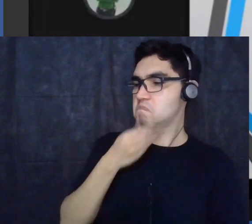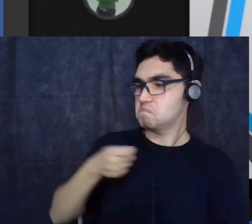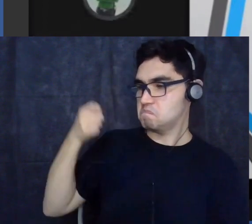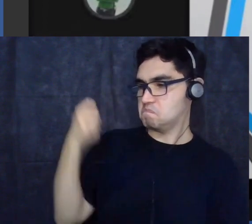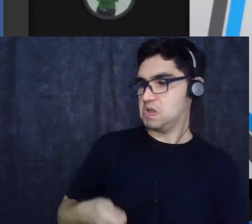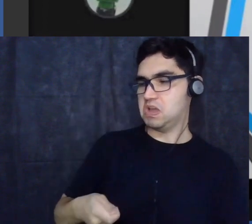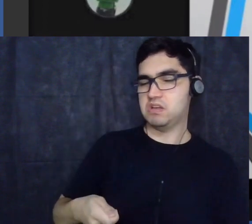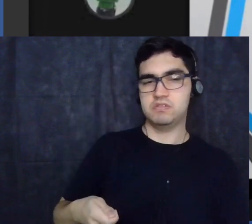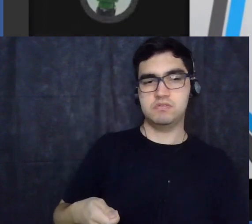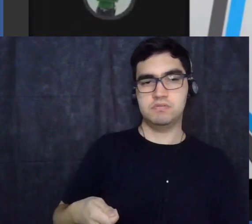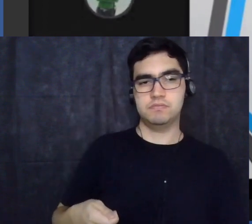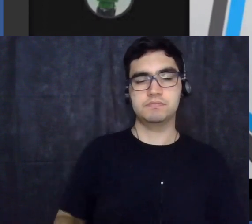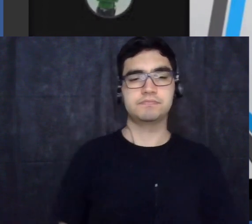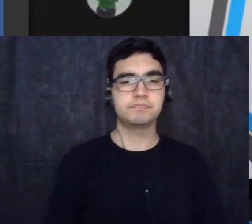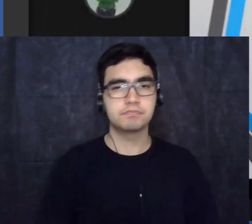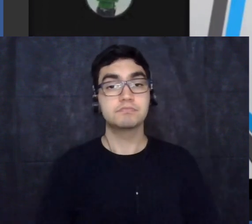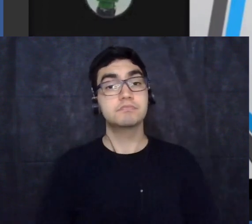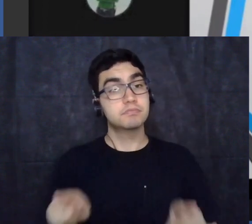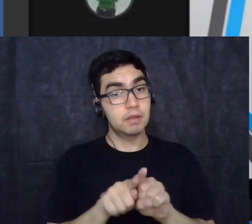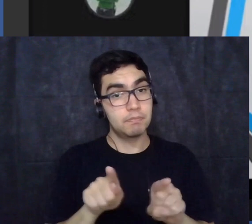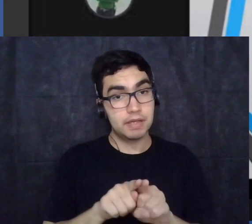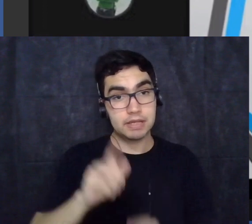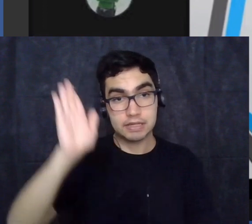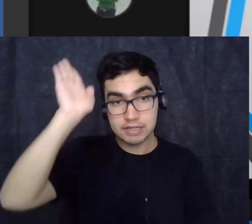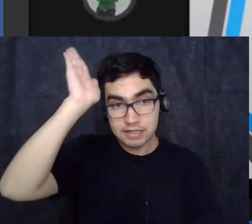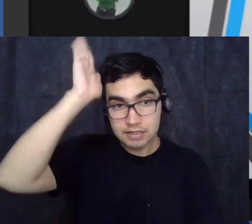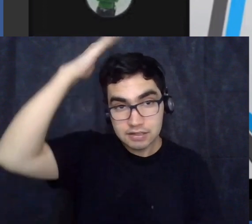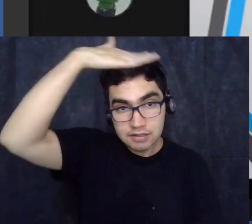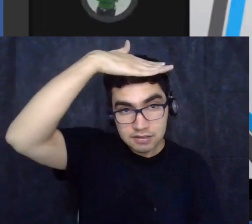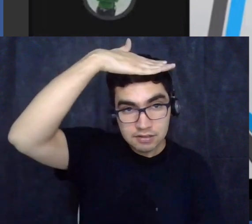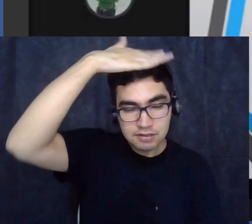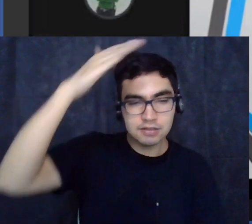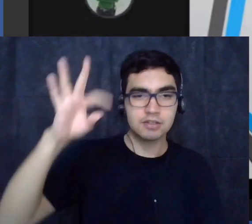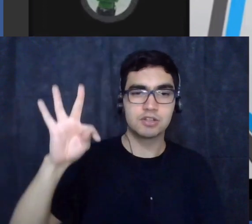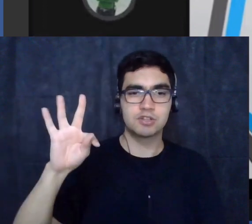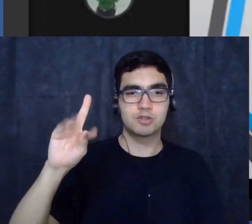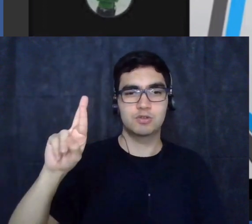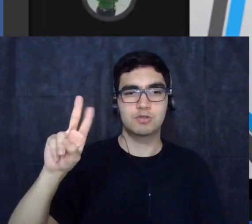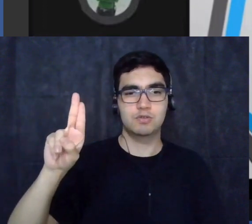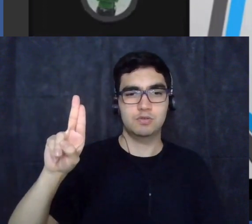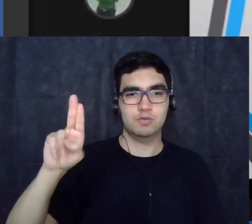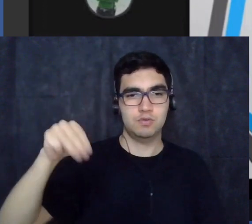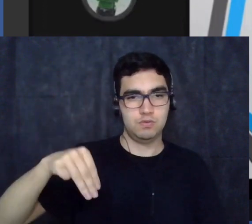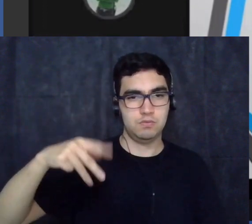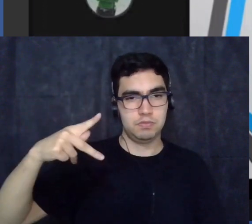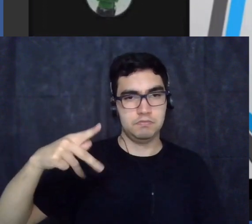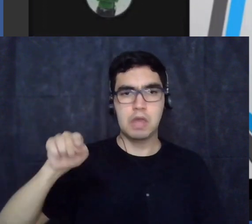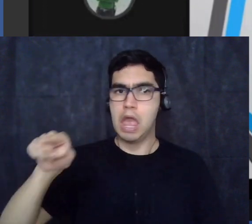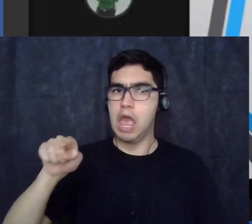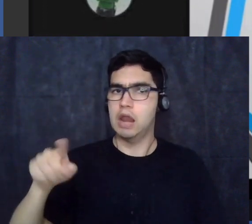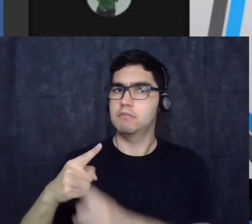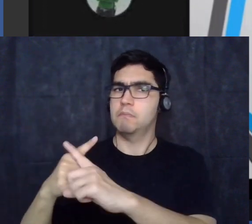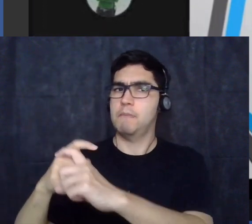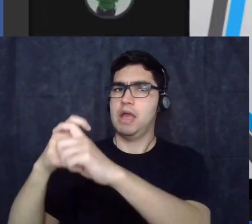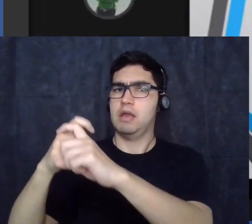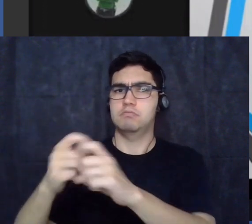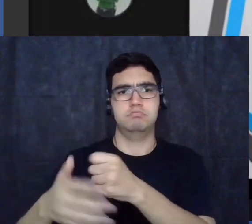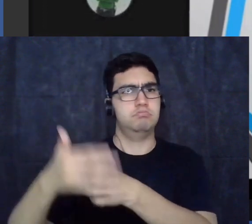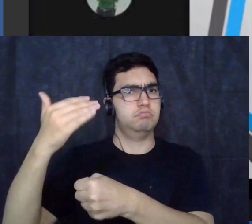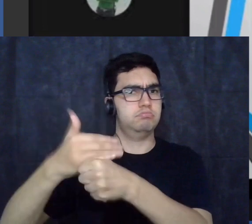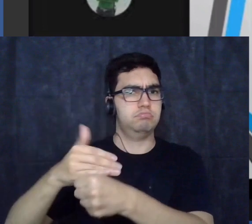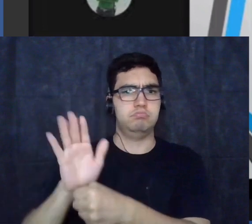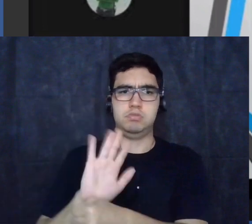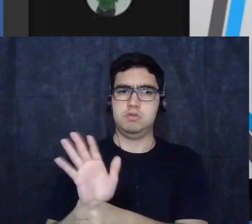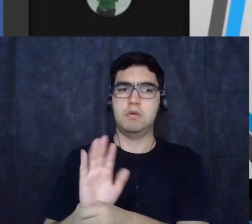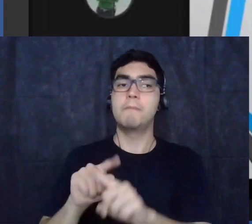também não estou falando que ele é nazista ou fascista mas estou dizendo que essas pessoas bebem dessas fontes tá